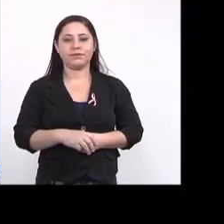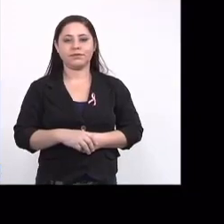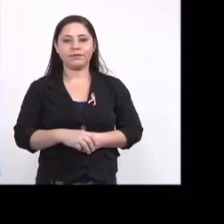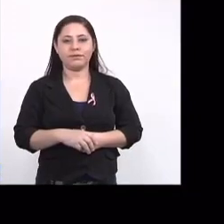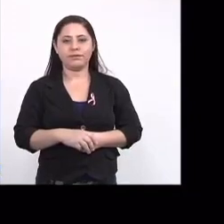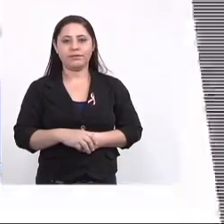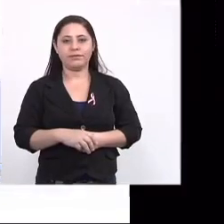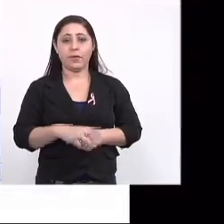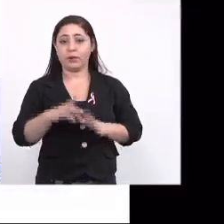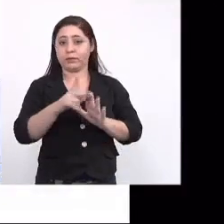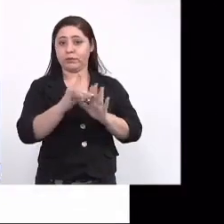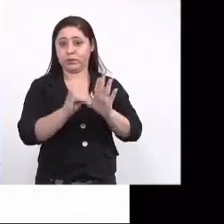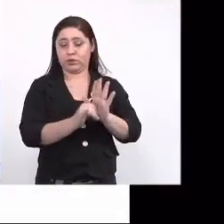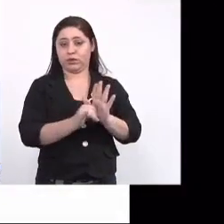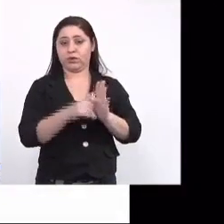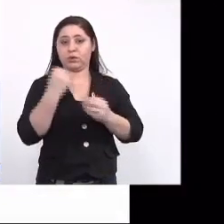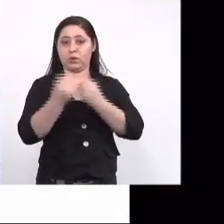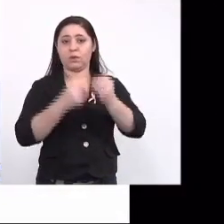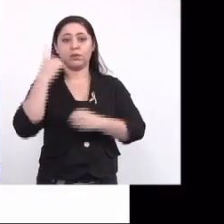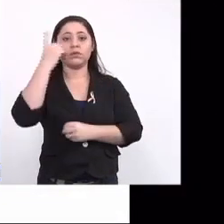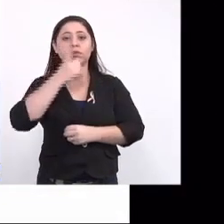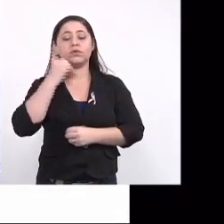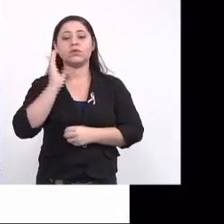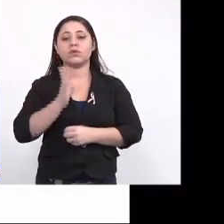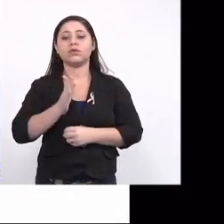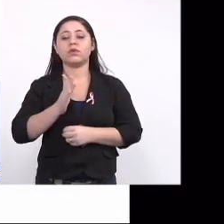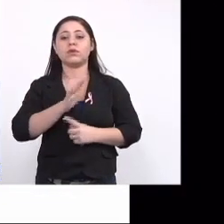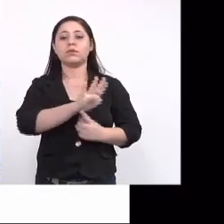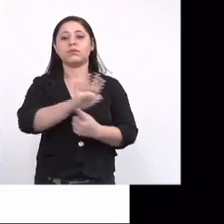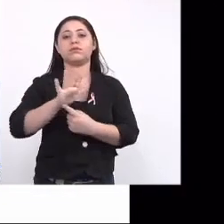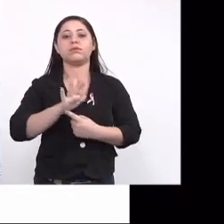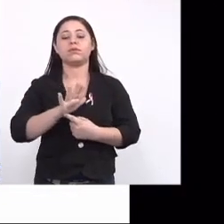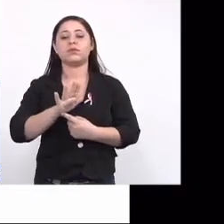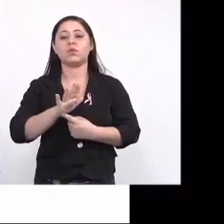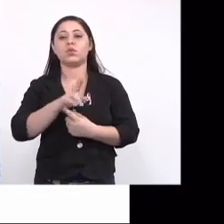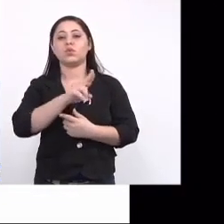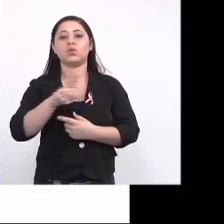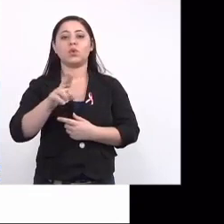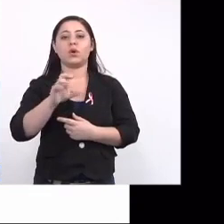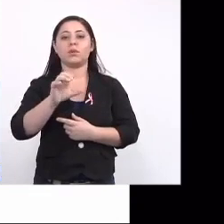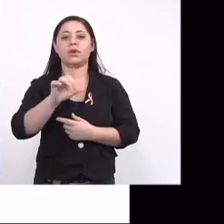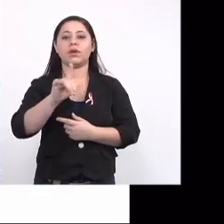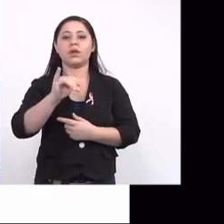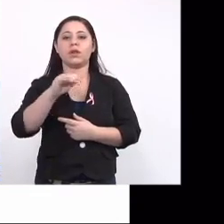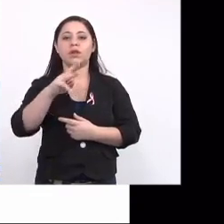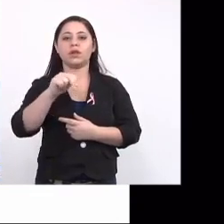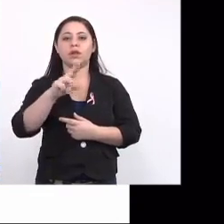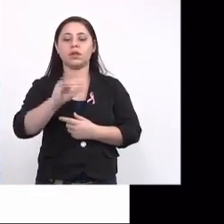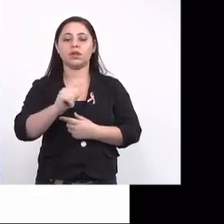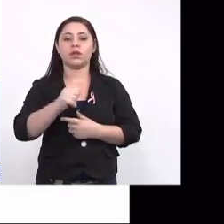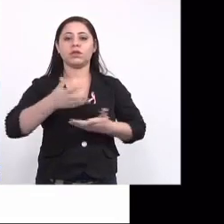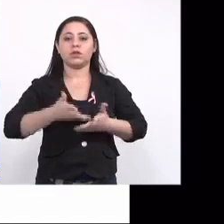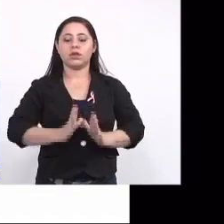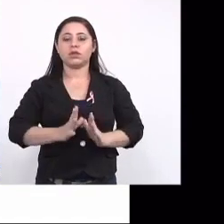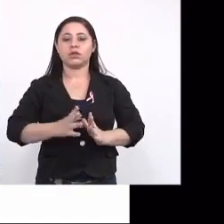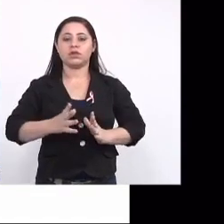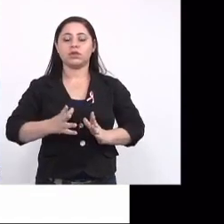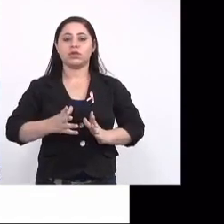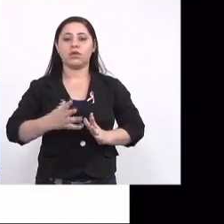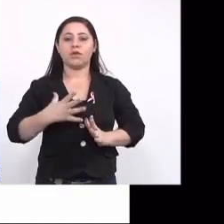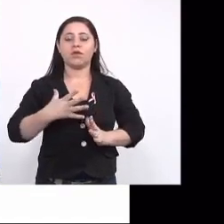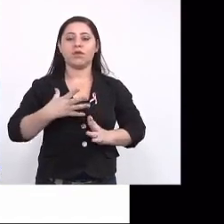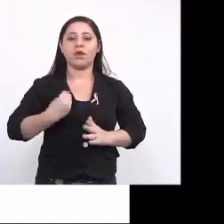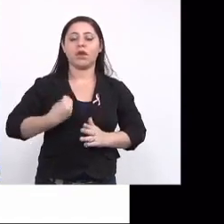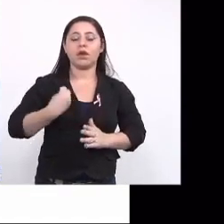Bom, esse projeto, como o deputado já apresentou, ele se chama Clínica e Epidemiologia de Nascidos Vivos com Síndrome